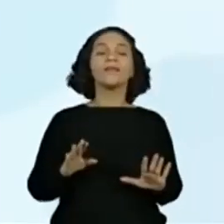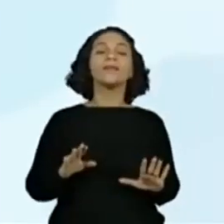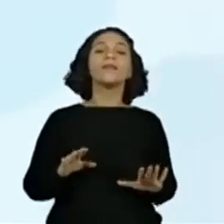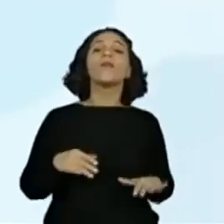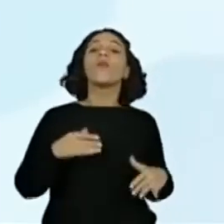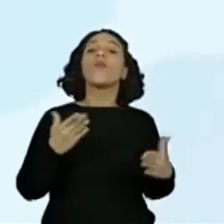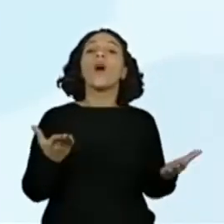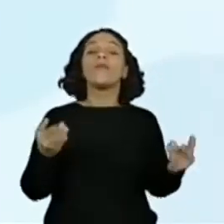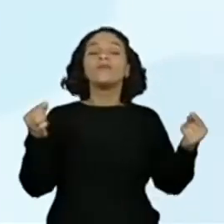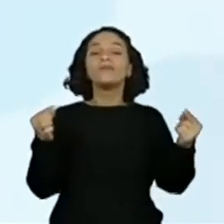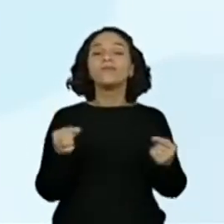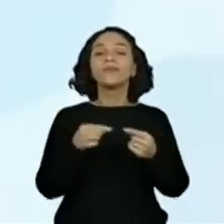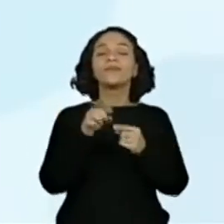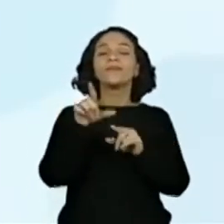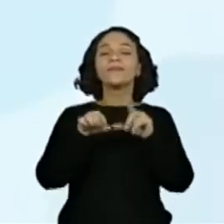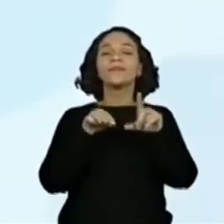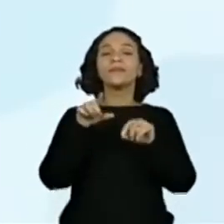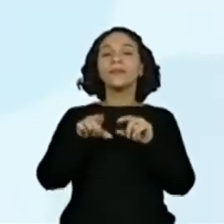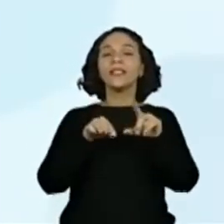para o nosso conto?